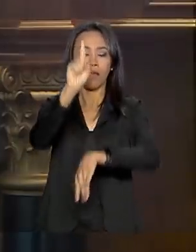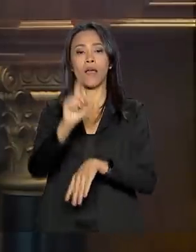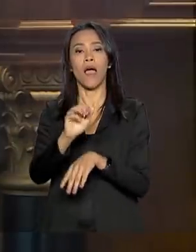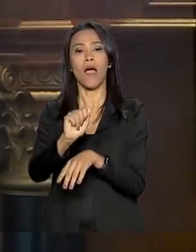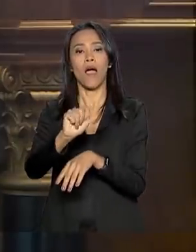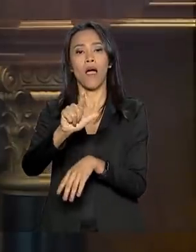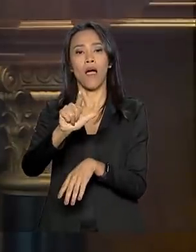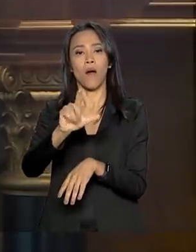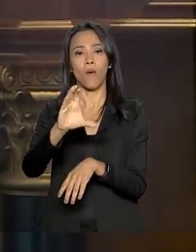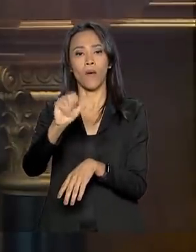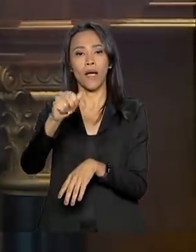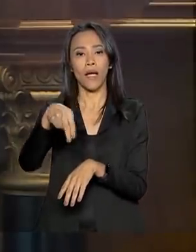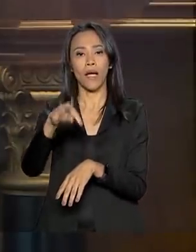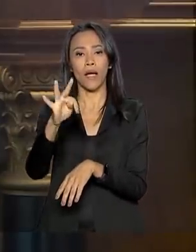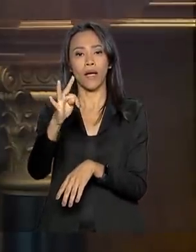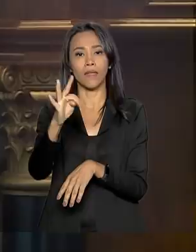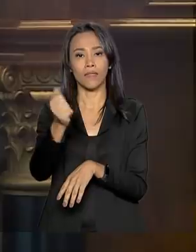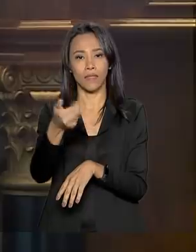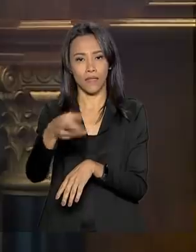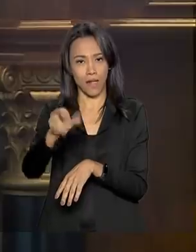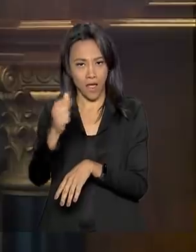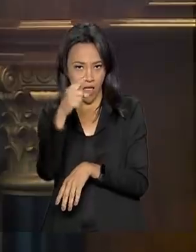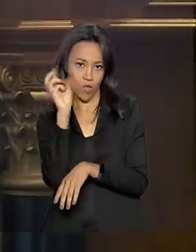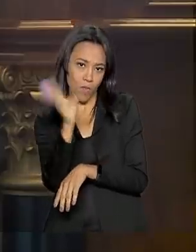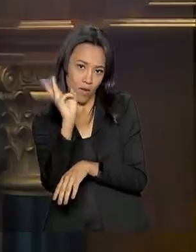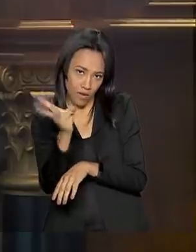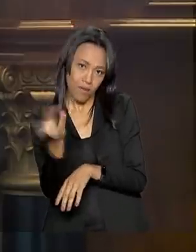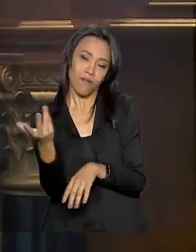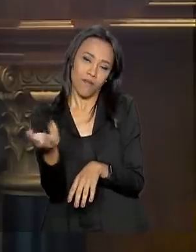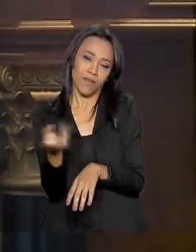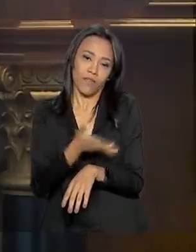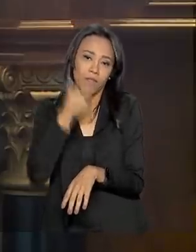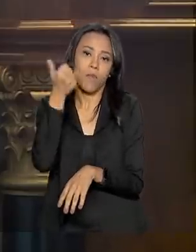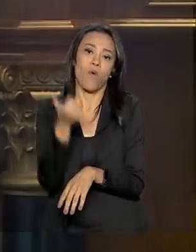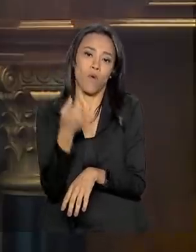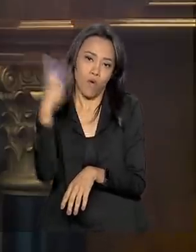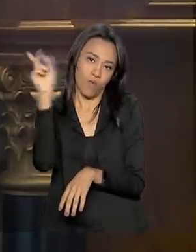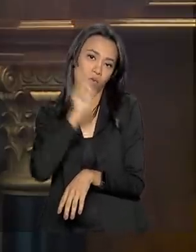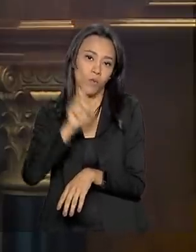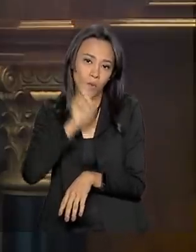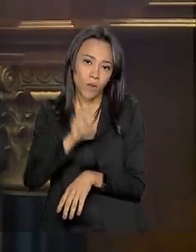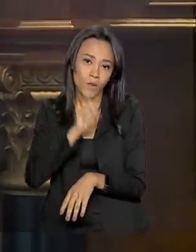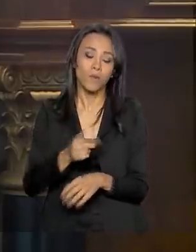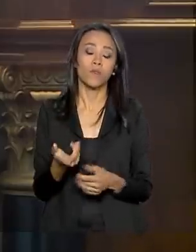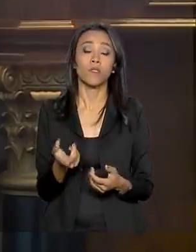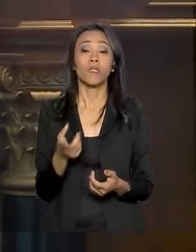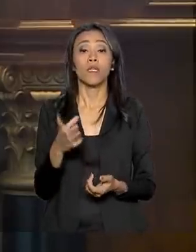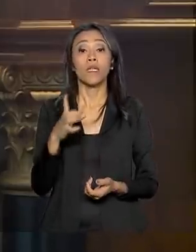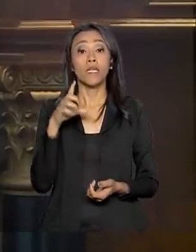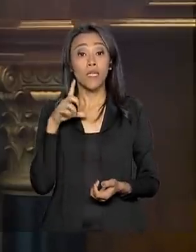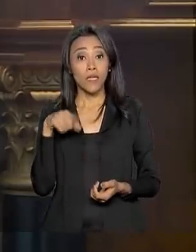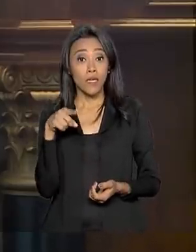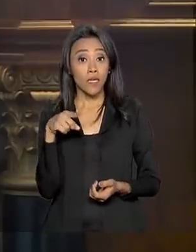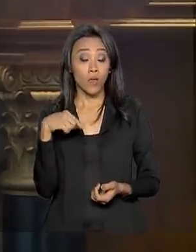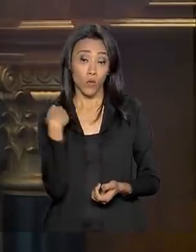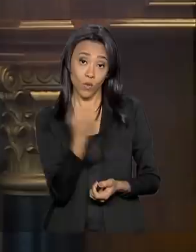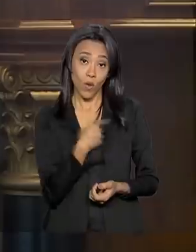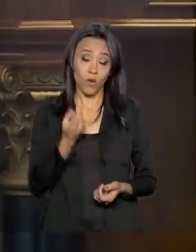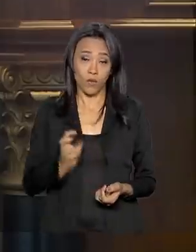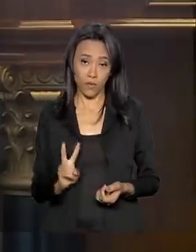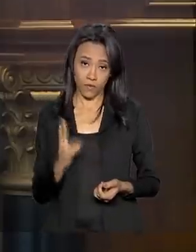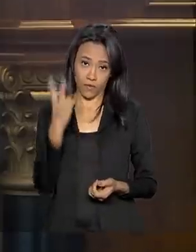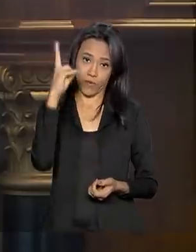mais que a felicidade para os dois países, colaborar, que aqueles nossos valores